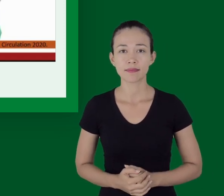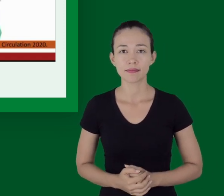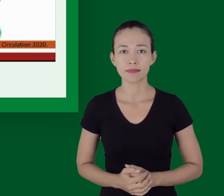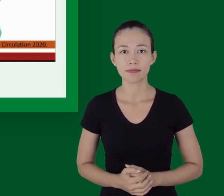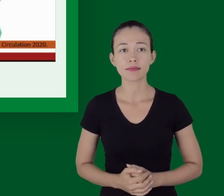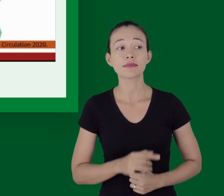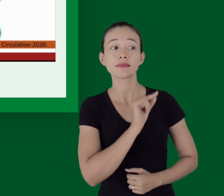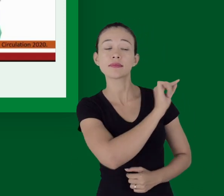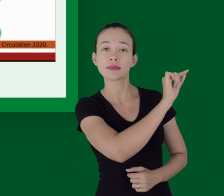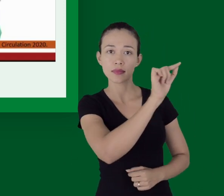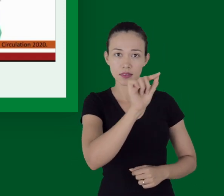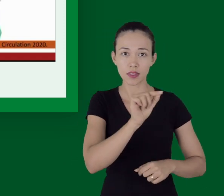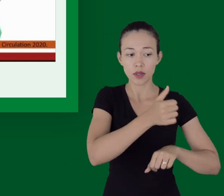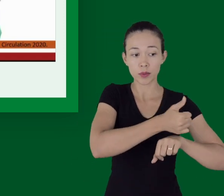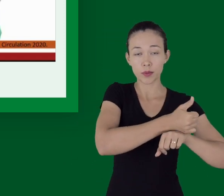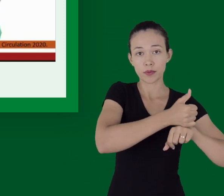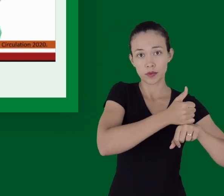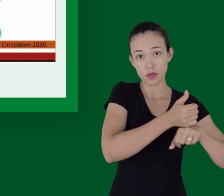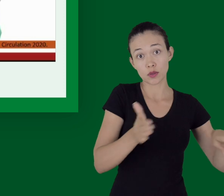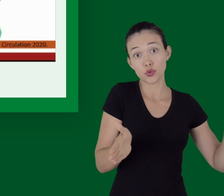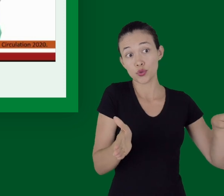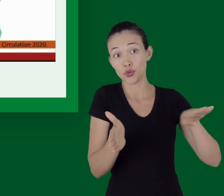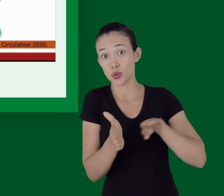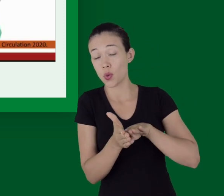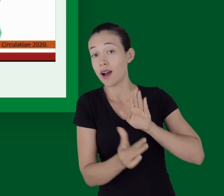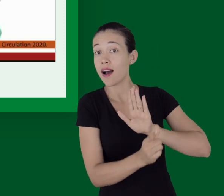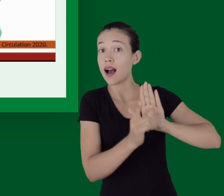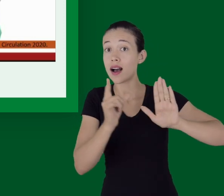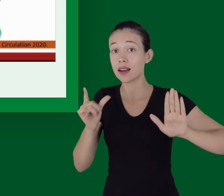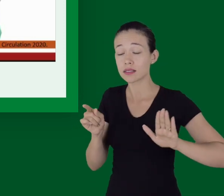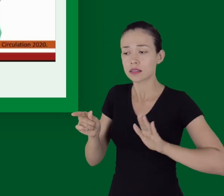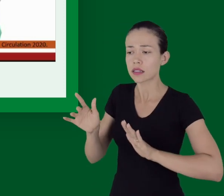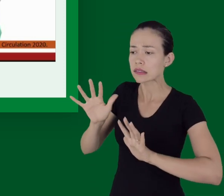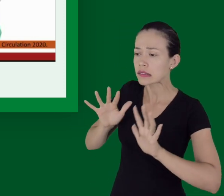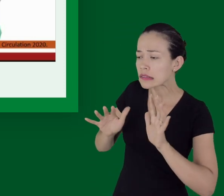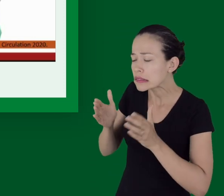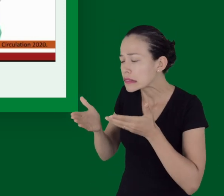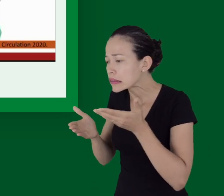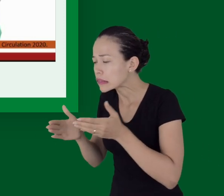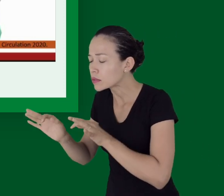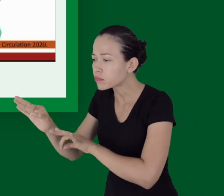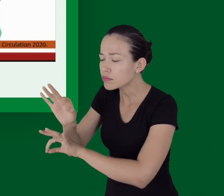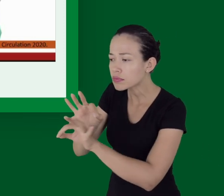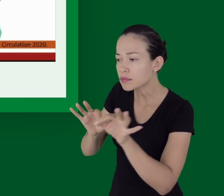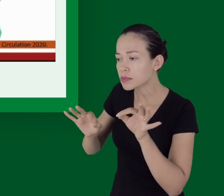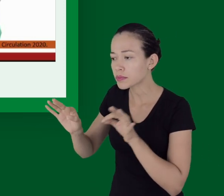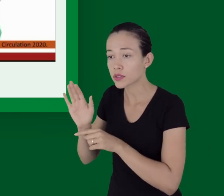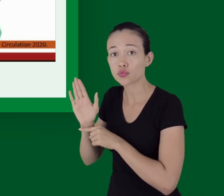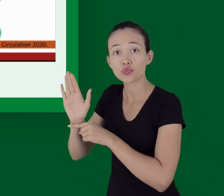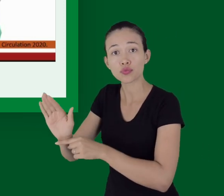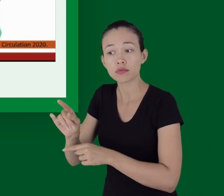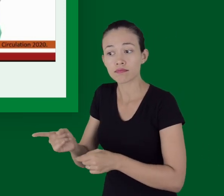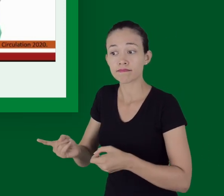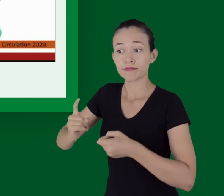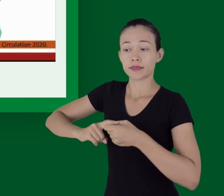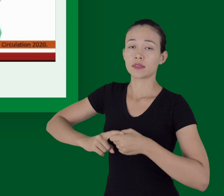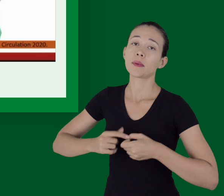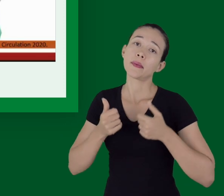até a chegada dos esforços de ressuscitação avançada, os cuidados pós-parada e a recuperação completa.